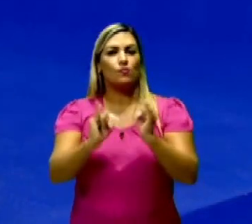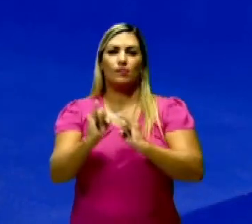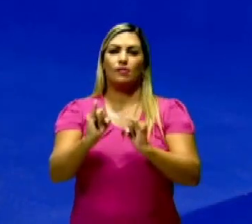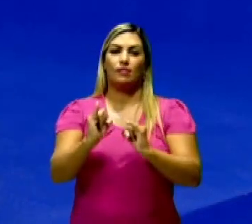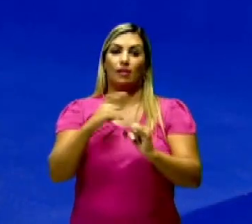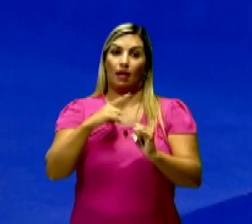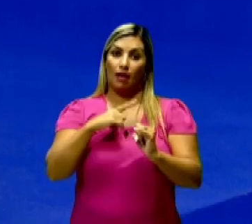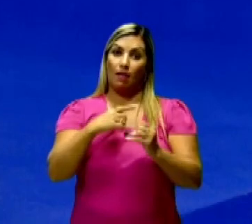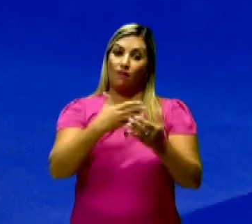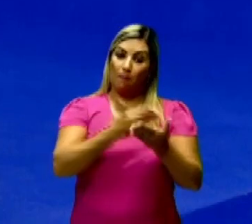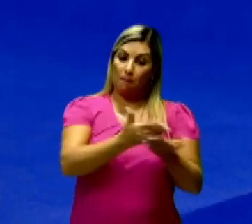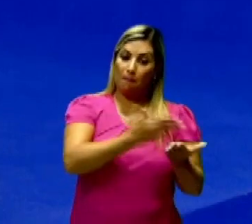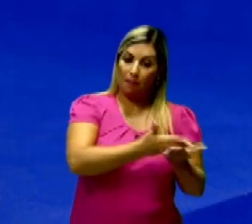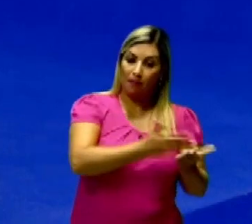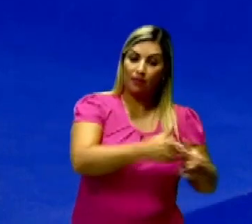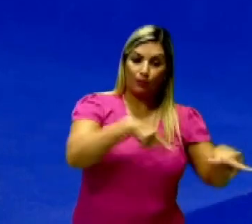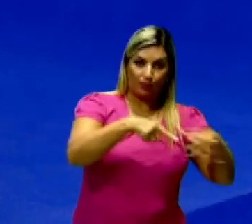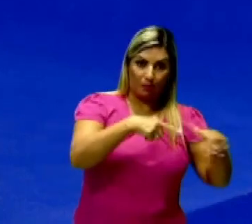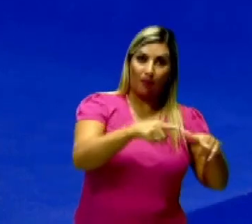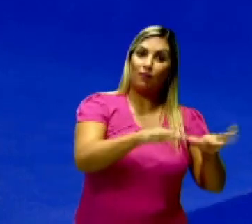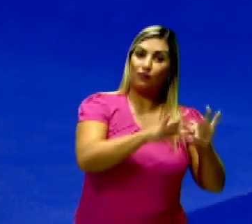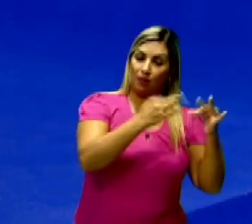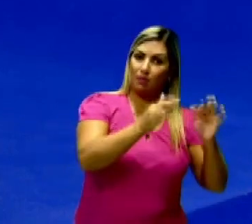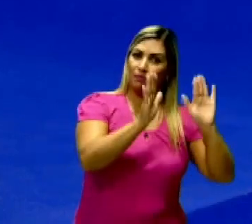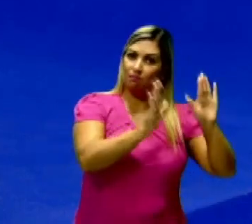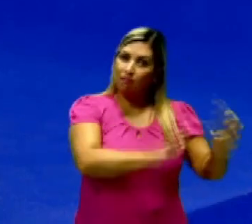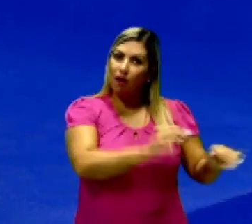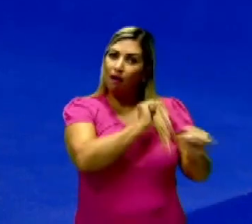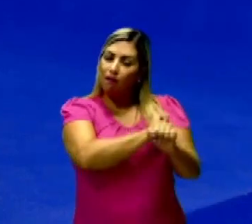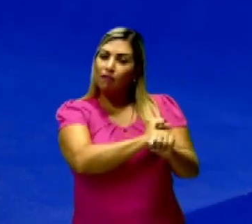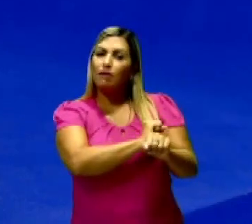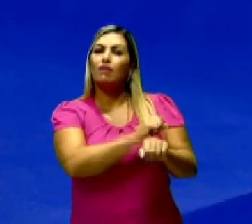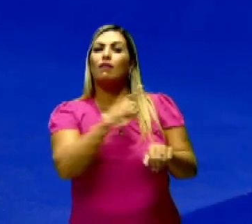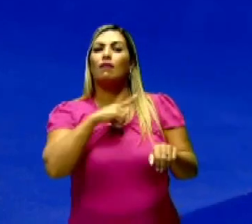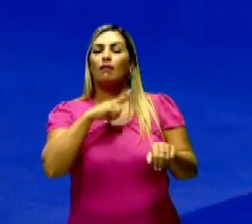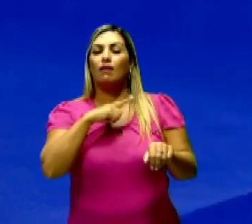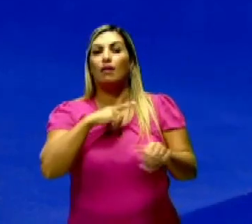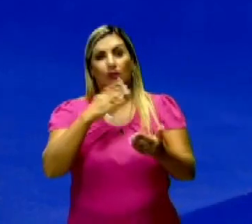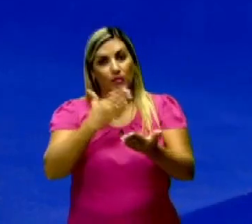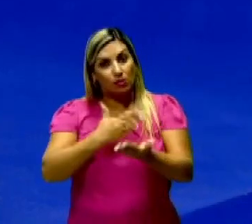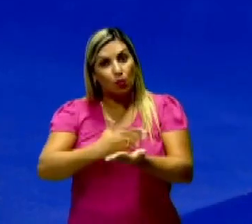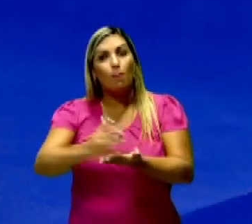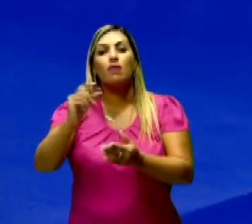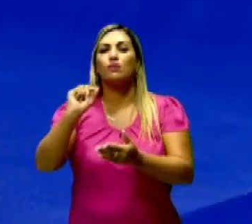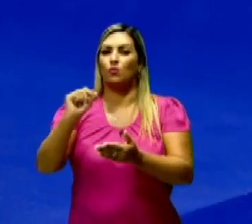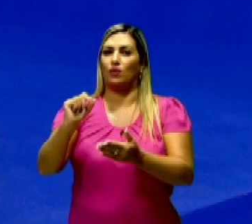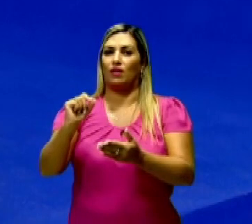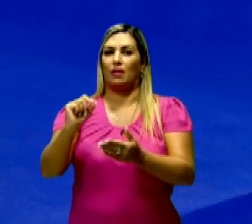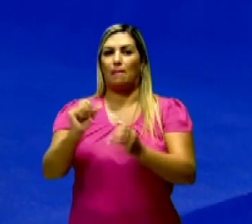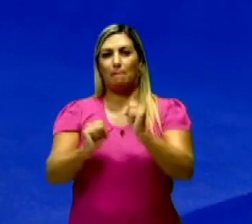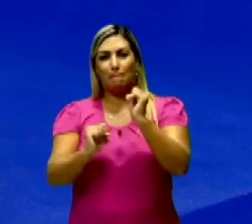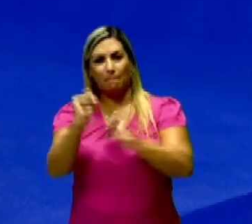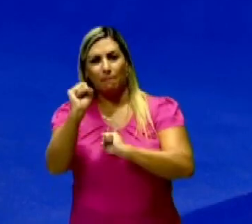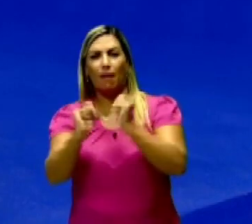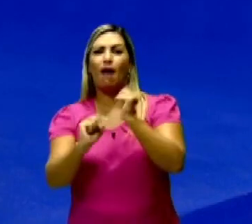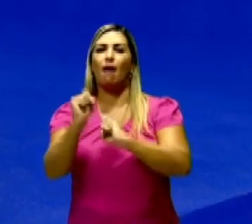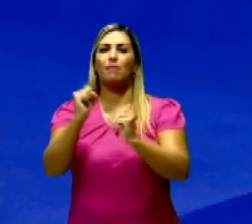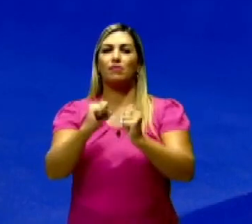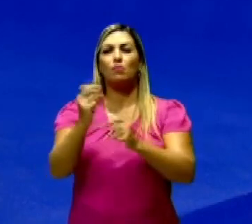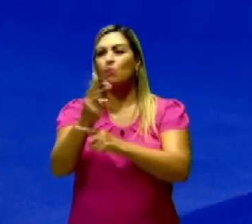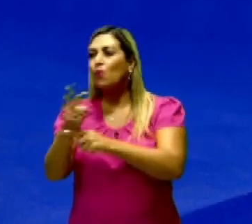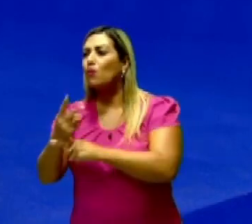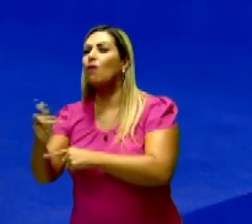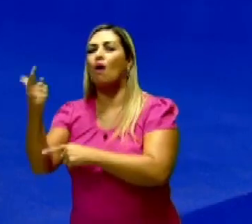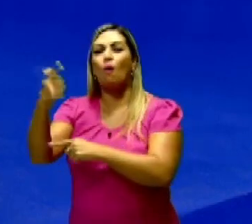rural, ela vai perder emprego ali na roça, no campo. O que vai restar para eles? Procurar onde